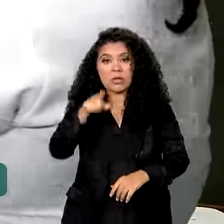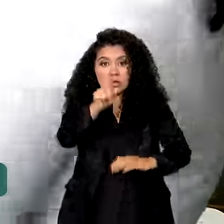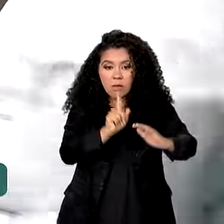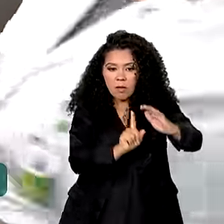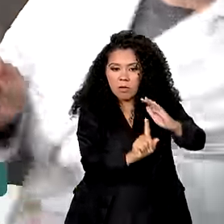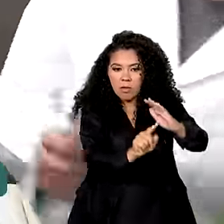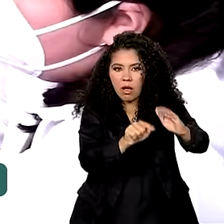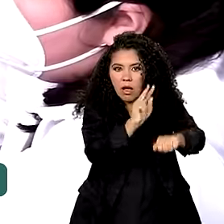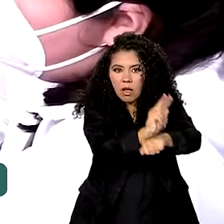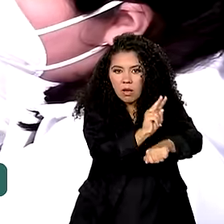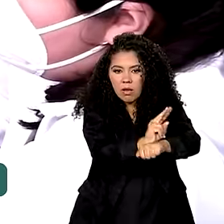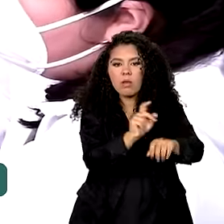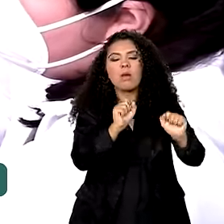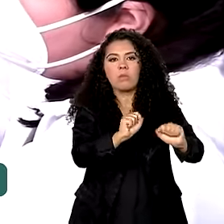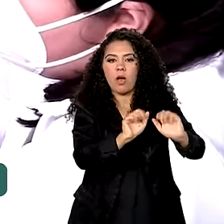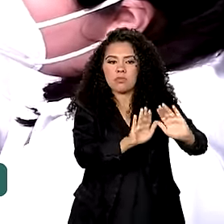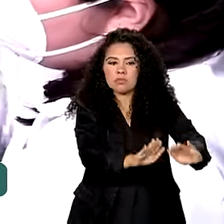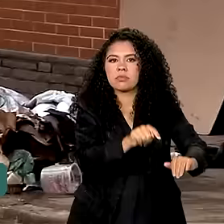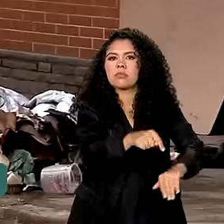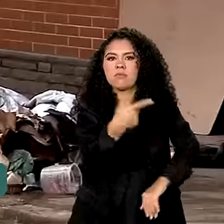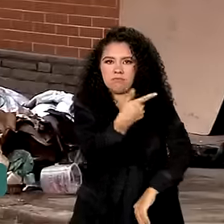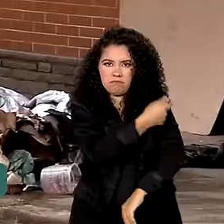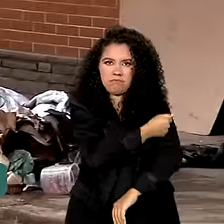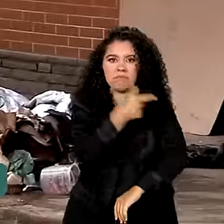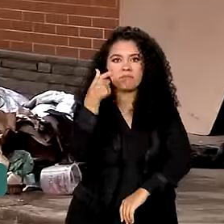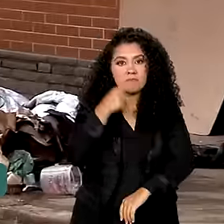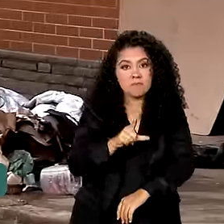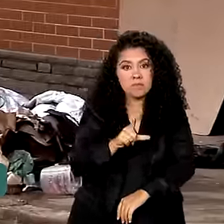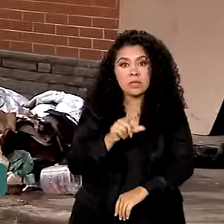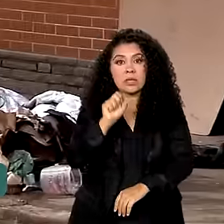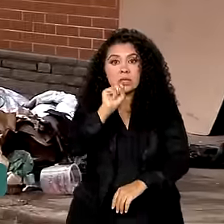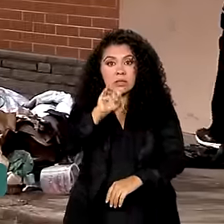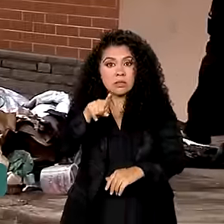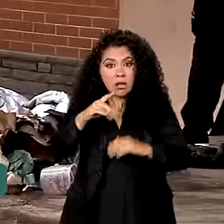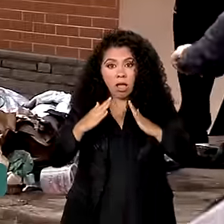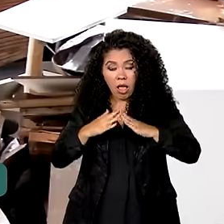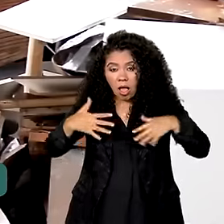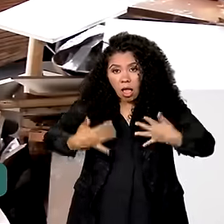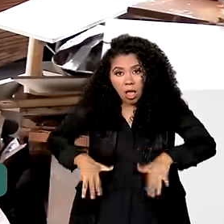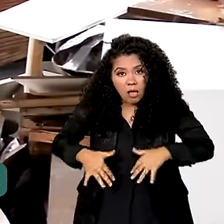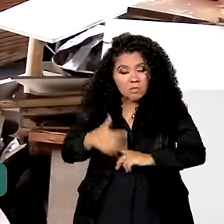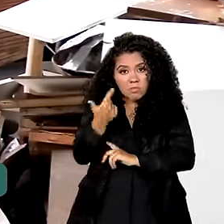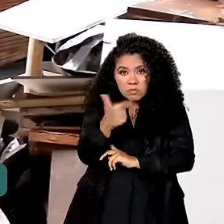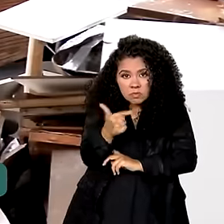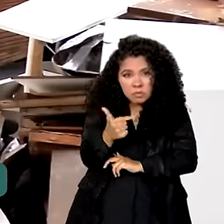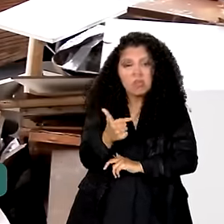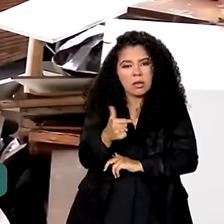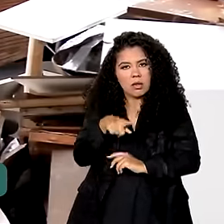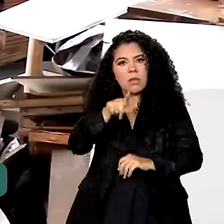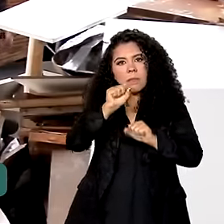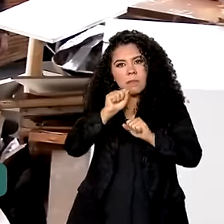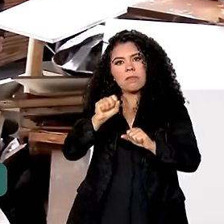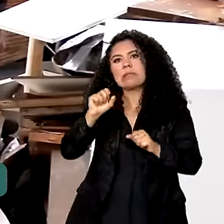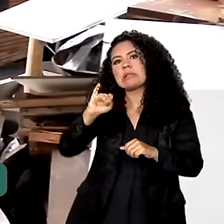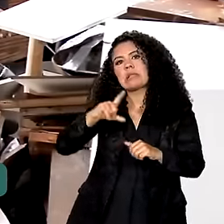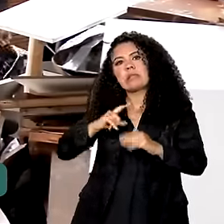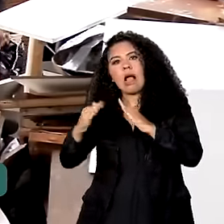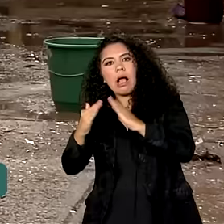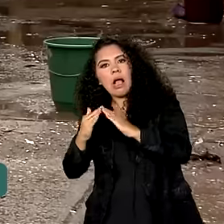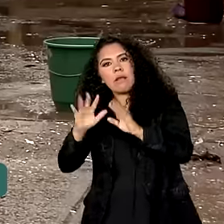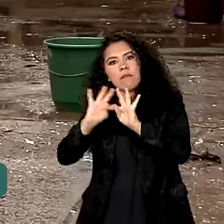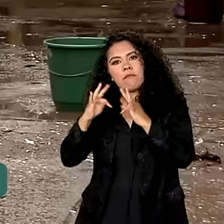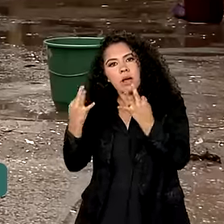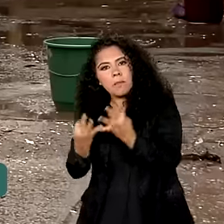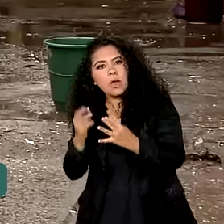será vacinado no próprio abrigo. Quem estiver desalojado, isso é, na casa de parentes ou